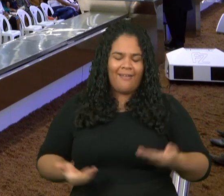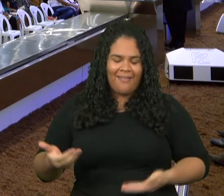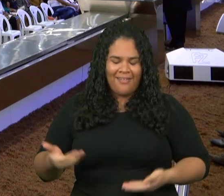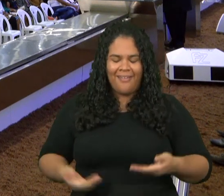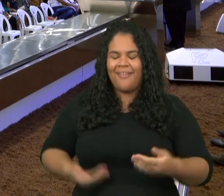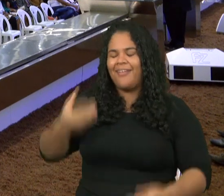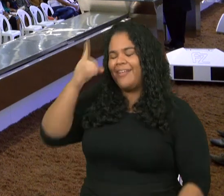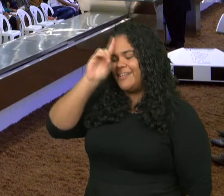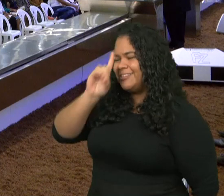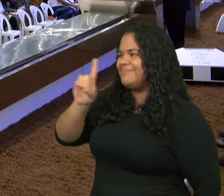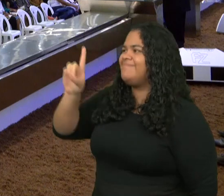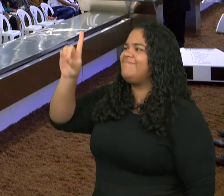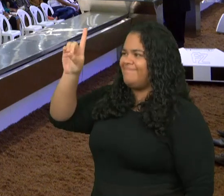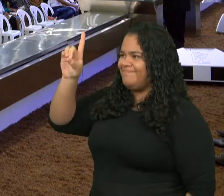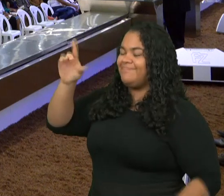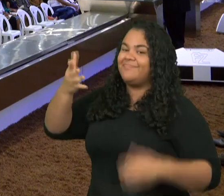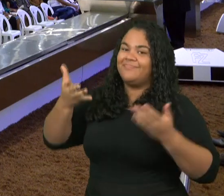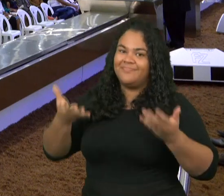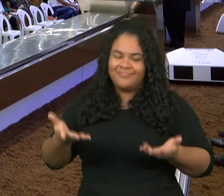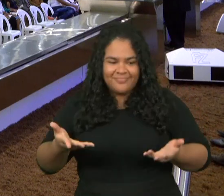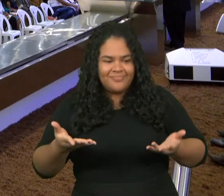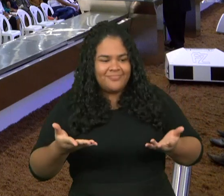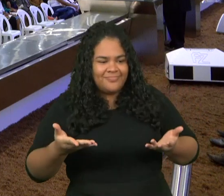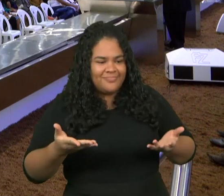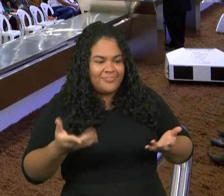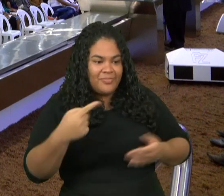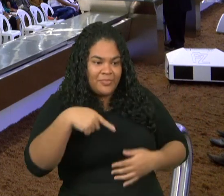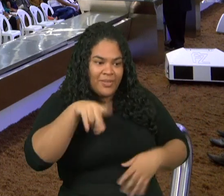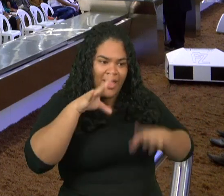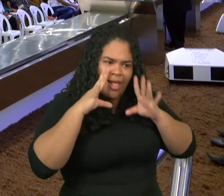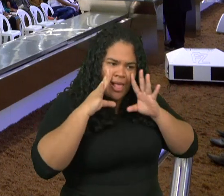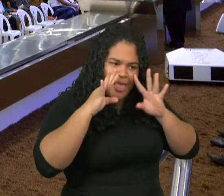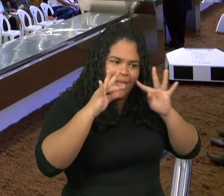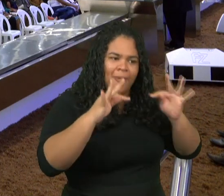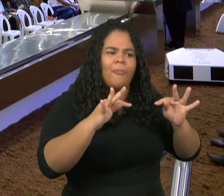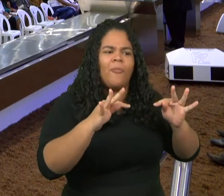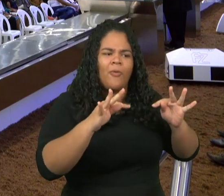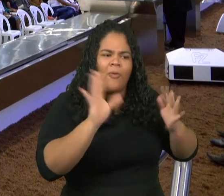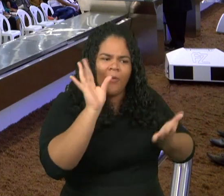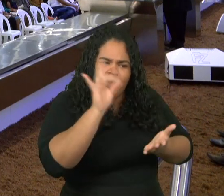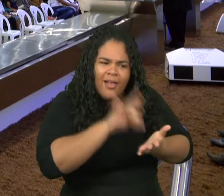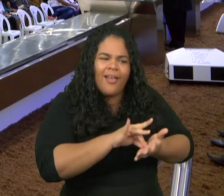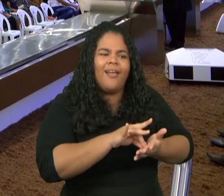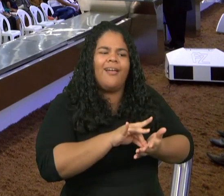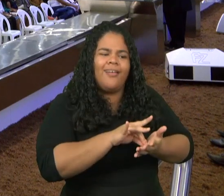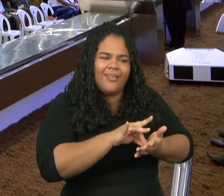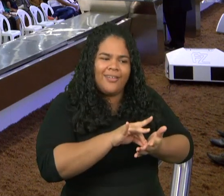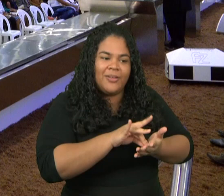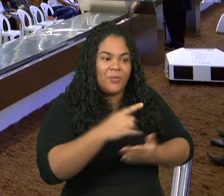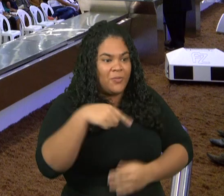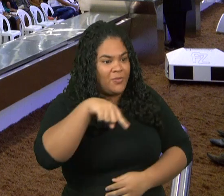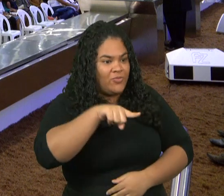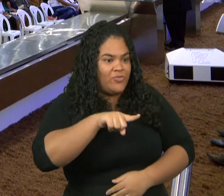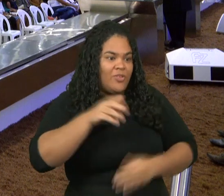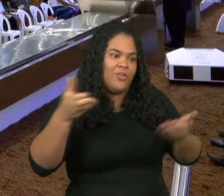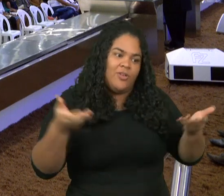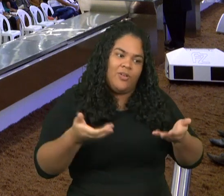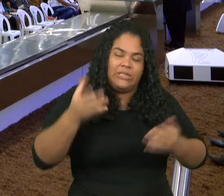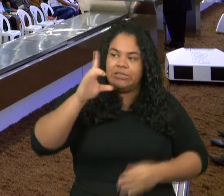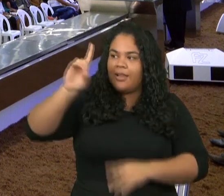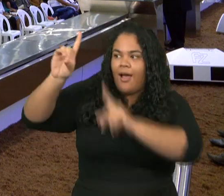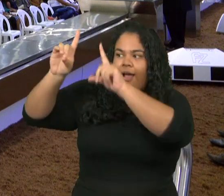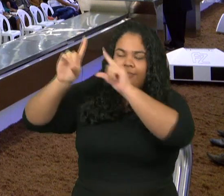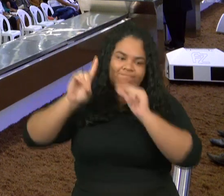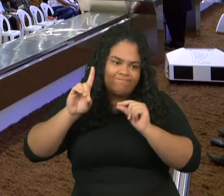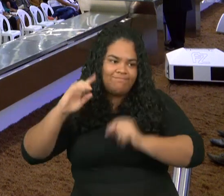serviremos e Josué disse ao povo sois testemunhas contra vós mesmo de que vós escolhesteis o Senhor para